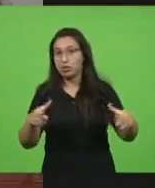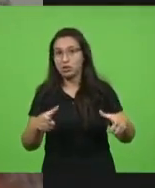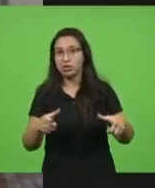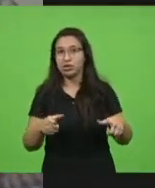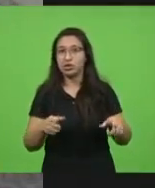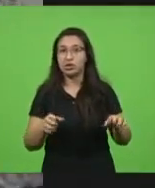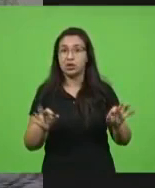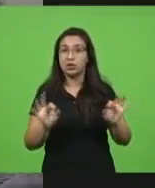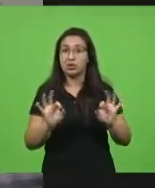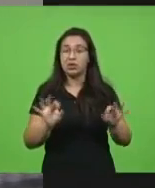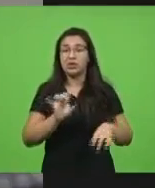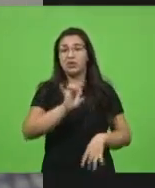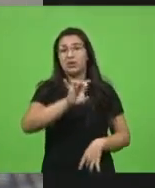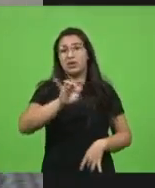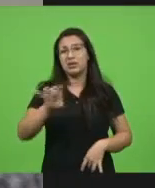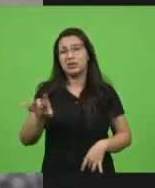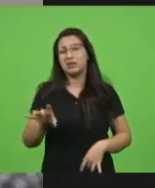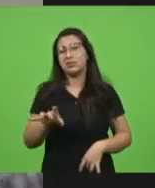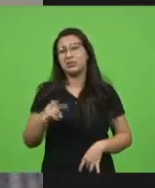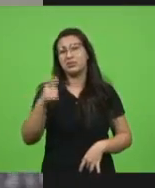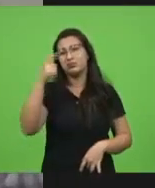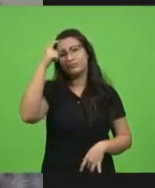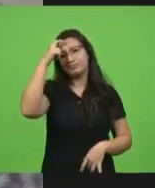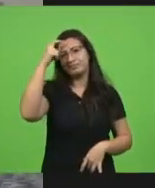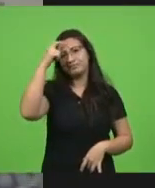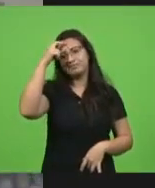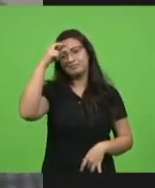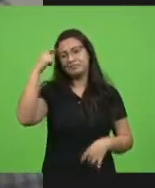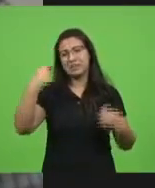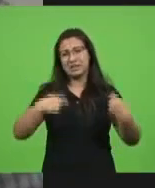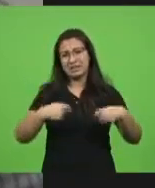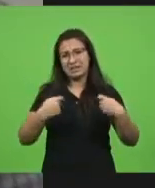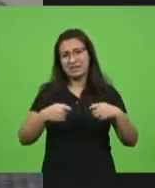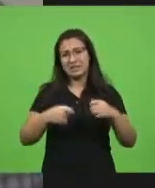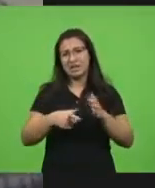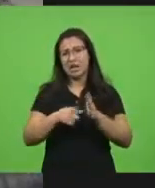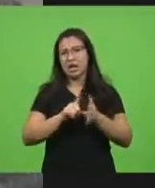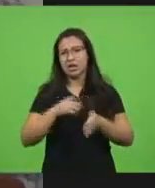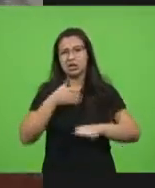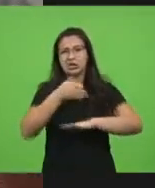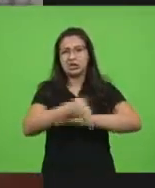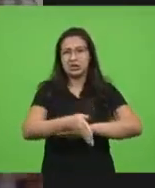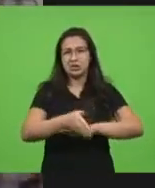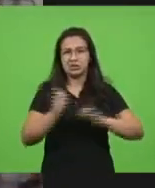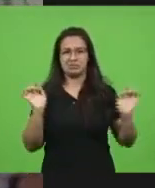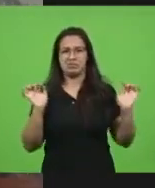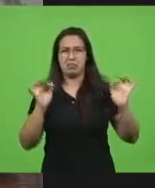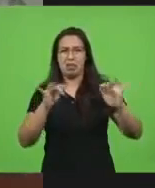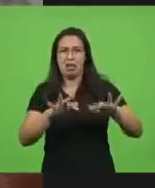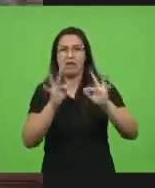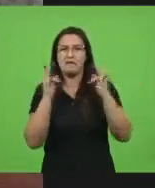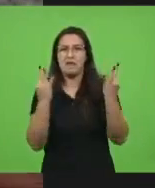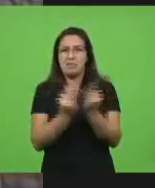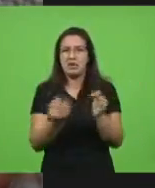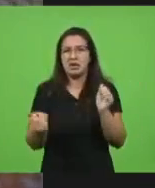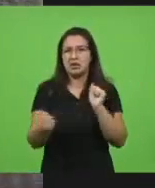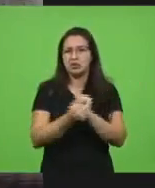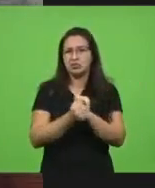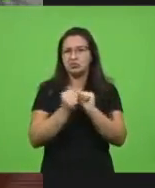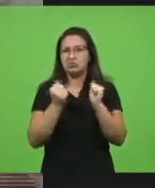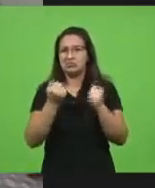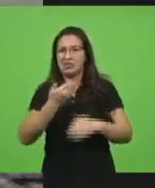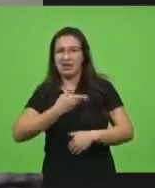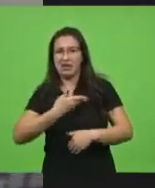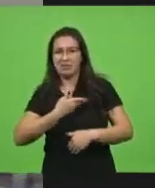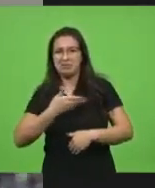consciência nossa de nos reunirmos, juntarmos os familiares, de juntarmos amigos, de ir para